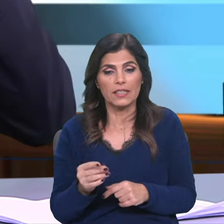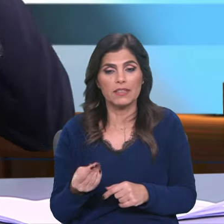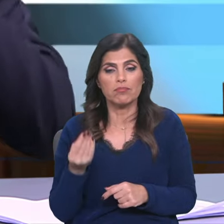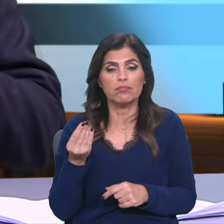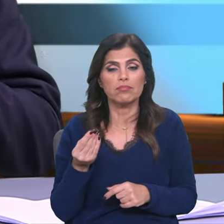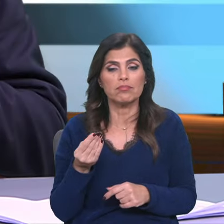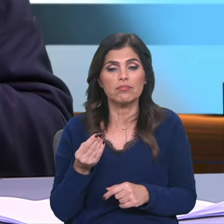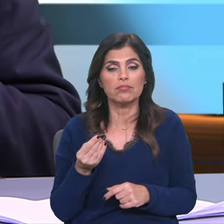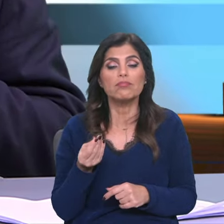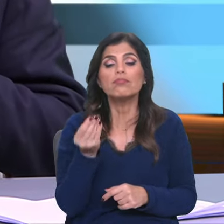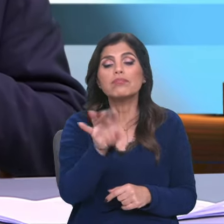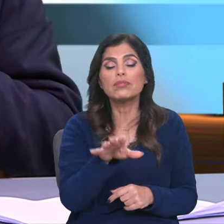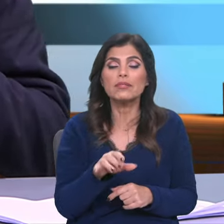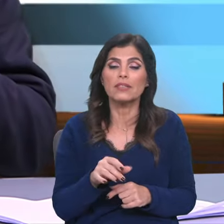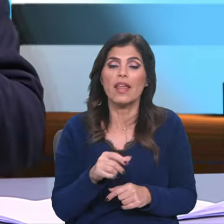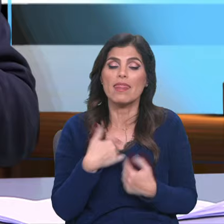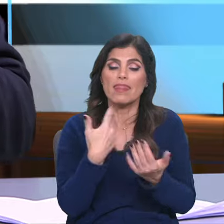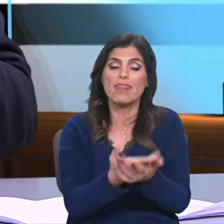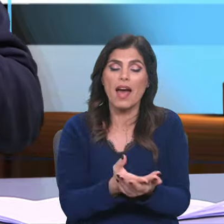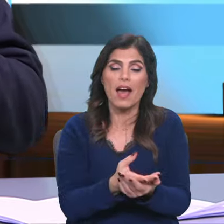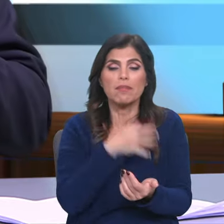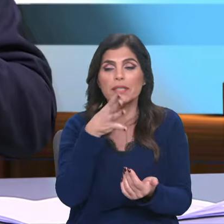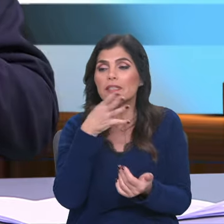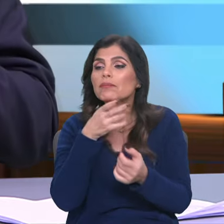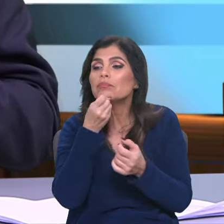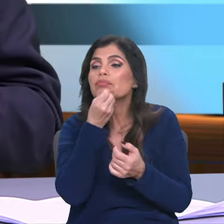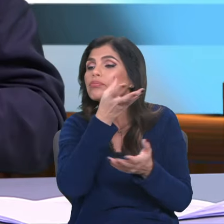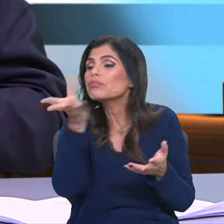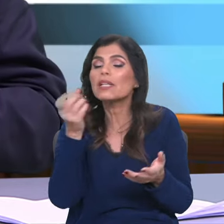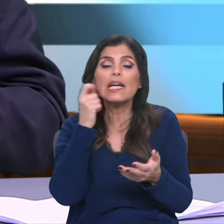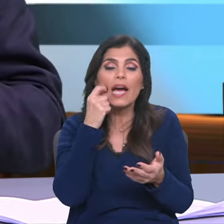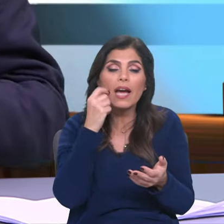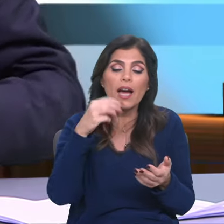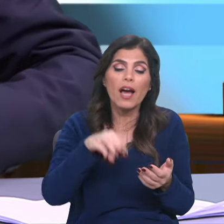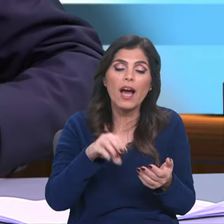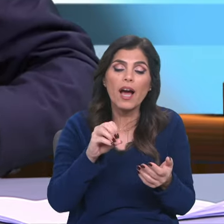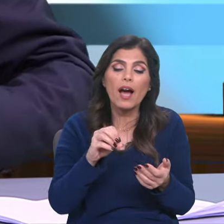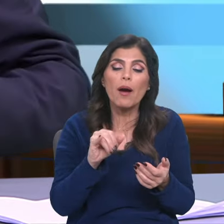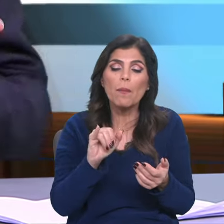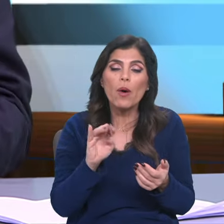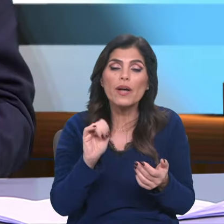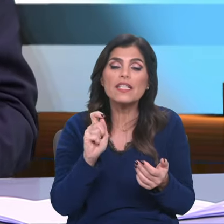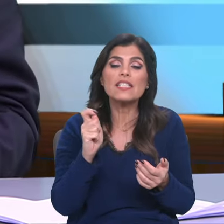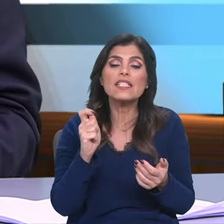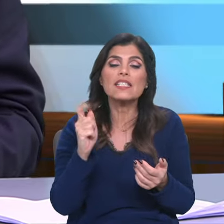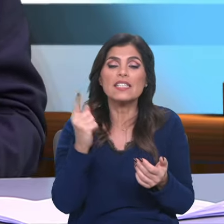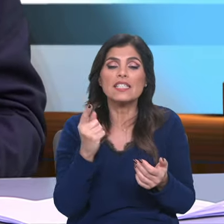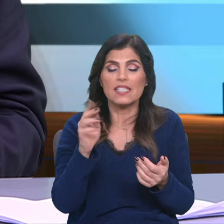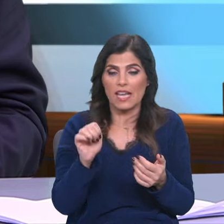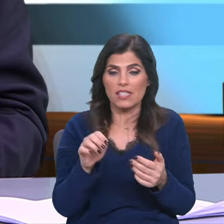boca de Moisés, o grande profeta do Antigo Testamento e do Judaísmo, para dar ainda mais força